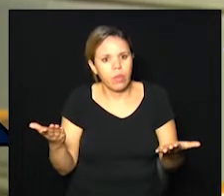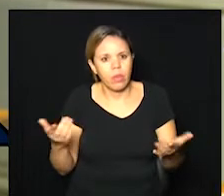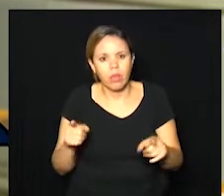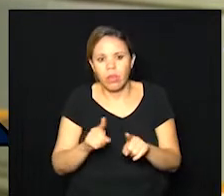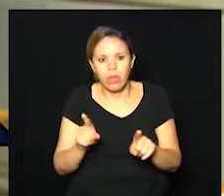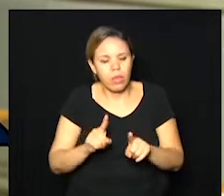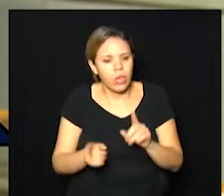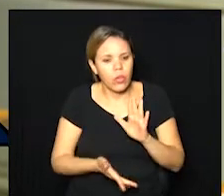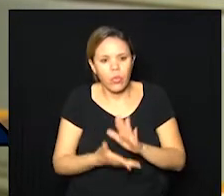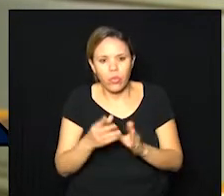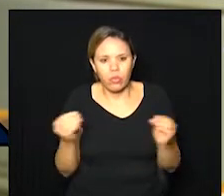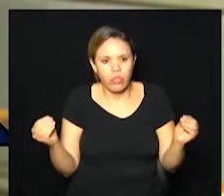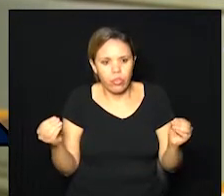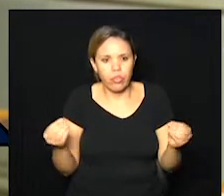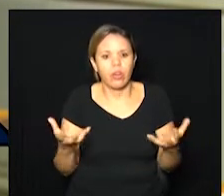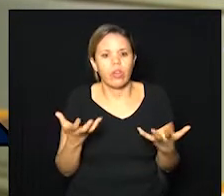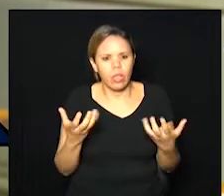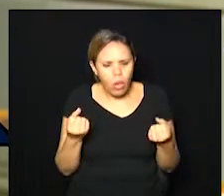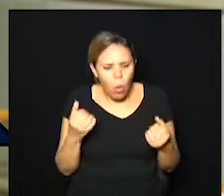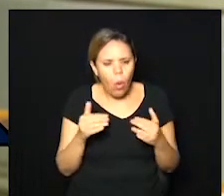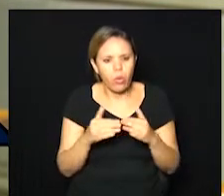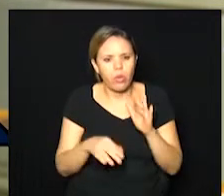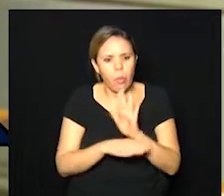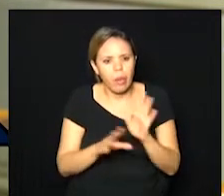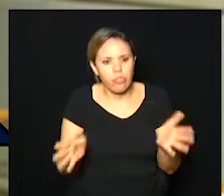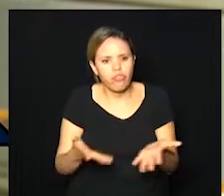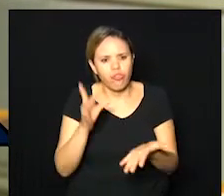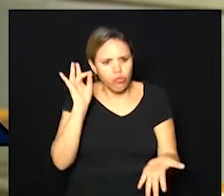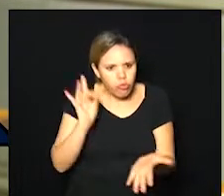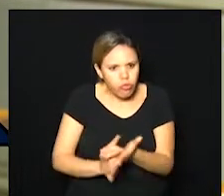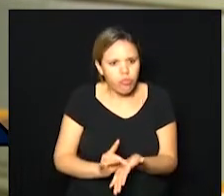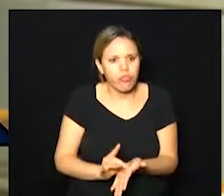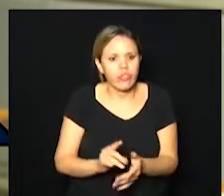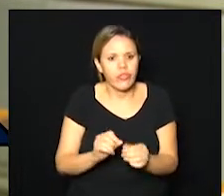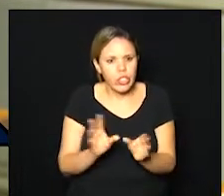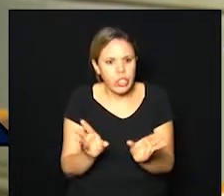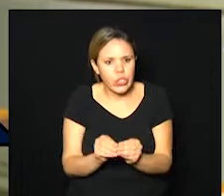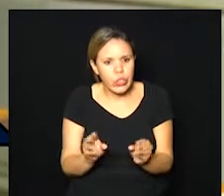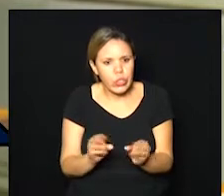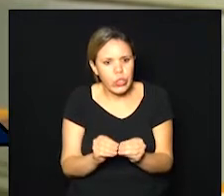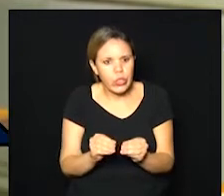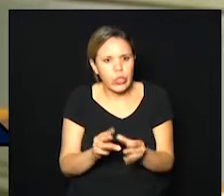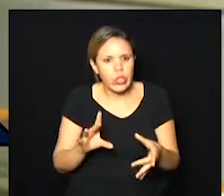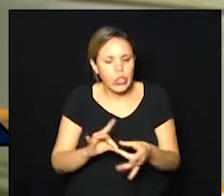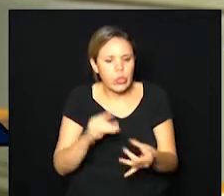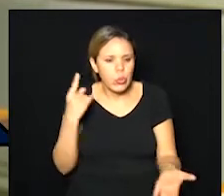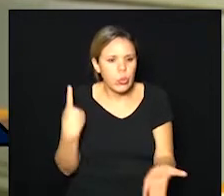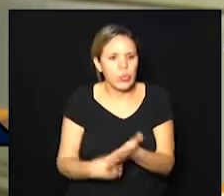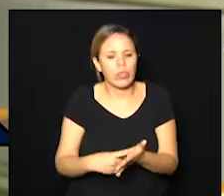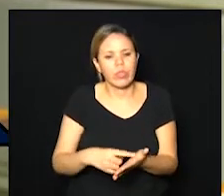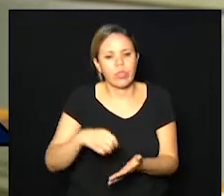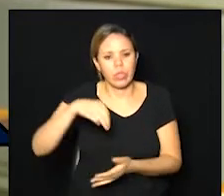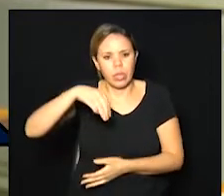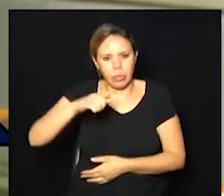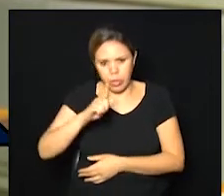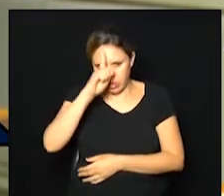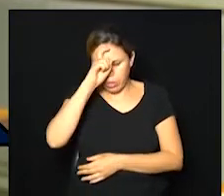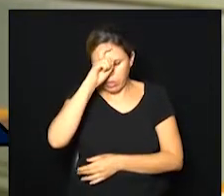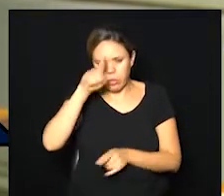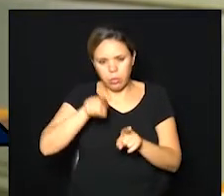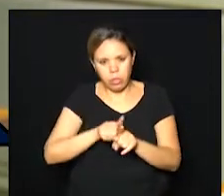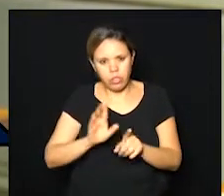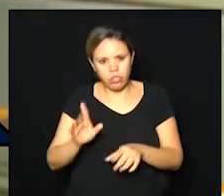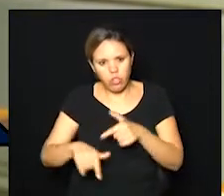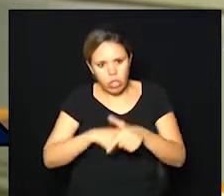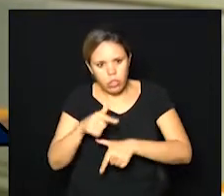em nenhum momento. Nós concretizamos de forma definitiva o convênio com o Mário Gatti também. Os nossos veículos já